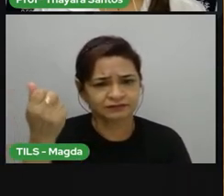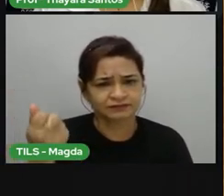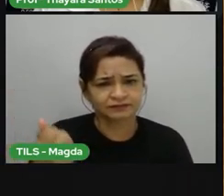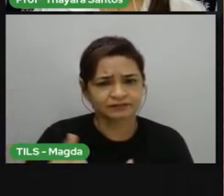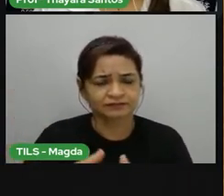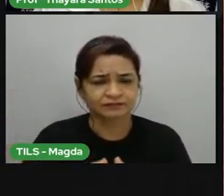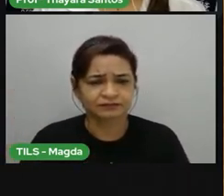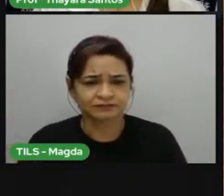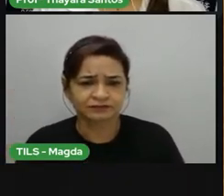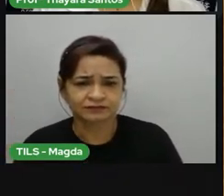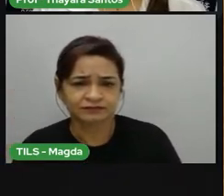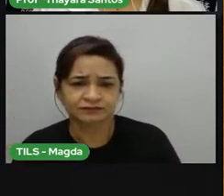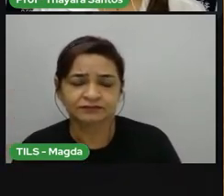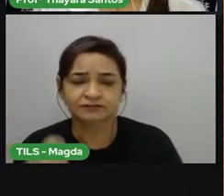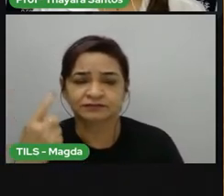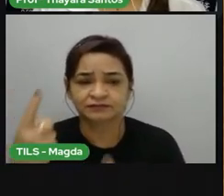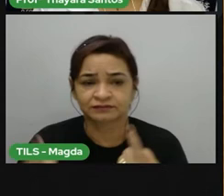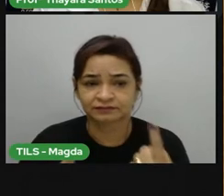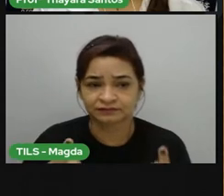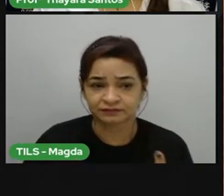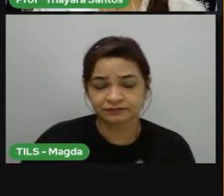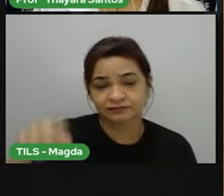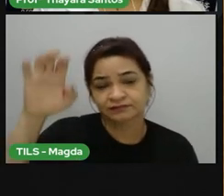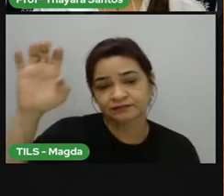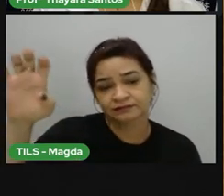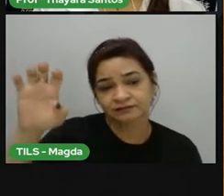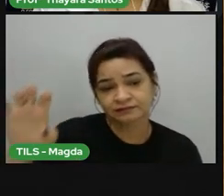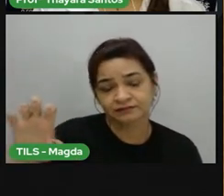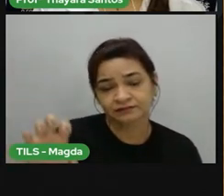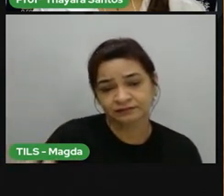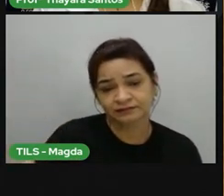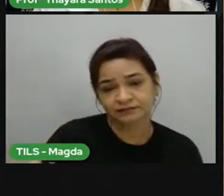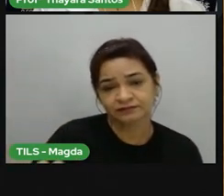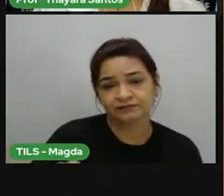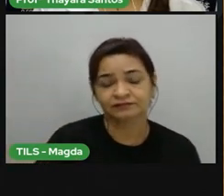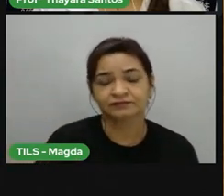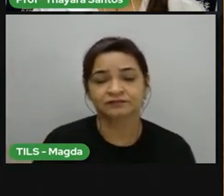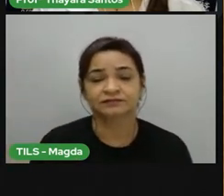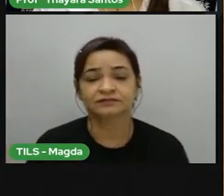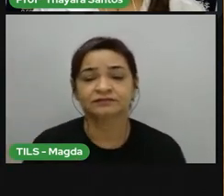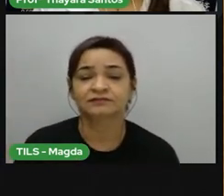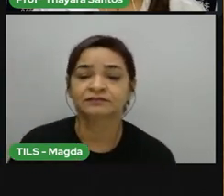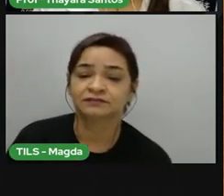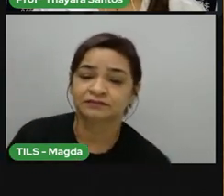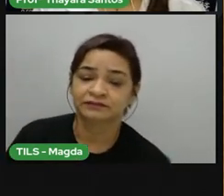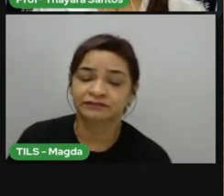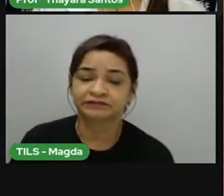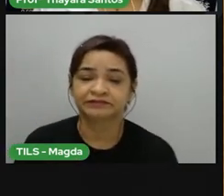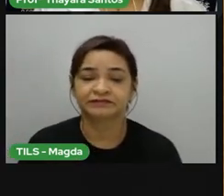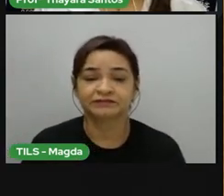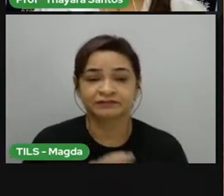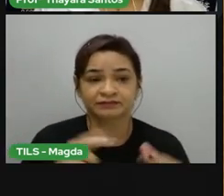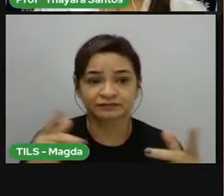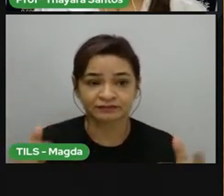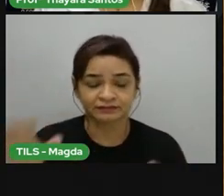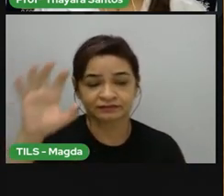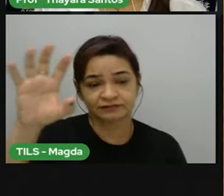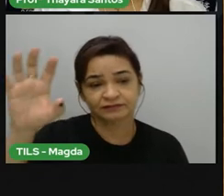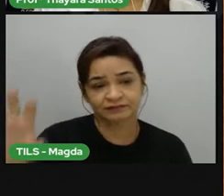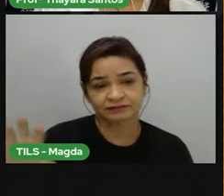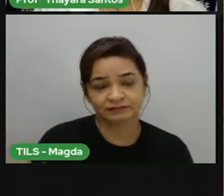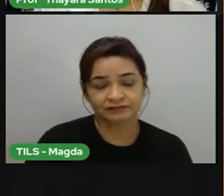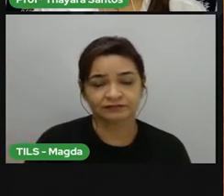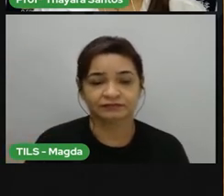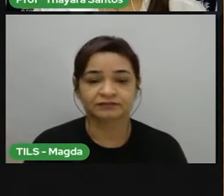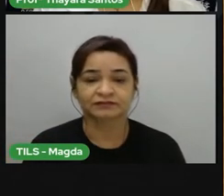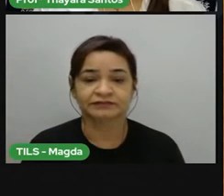do Acre, Rondônia, Amazonas, Roraima, Amapá, Pará, norte do Mato Grosso e no oeste do Maranhão.